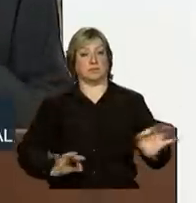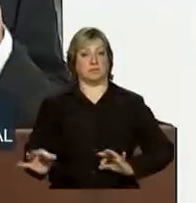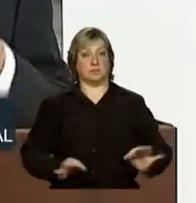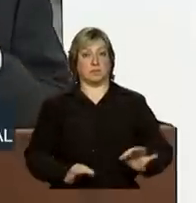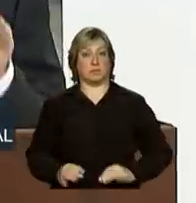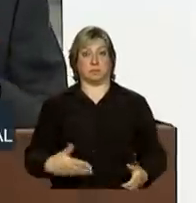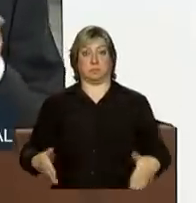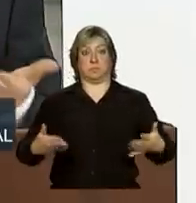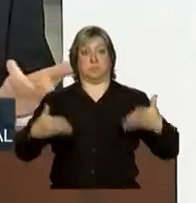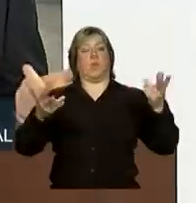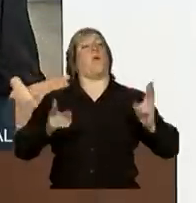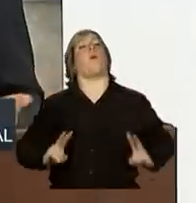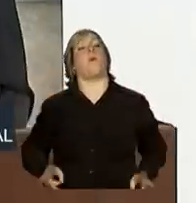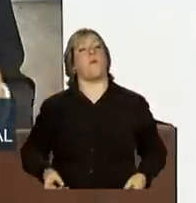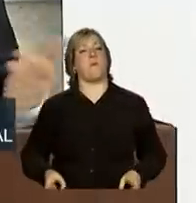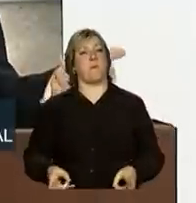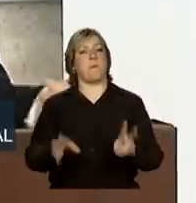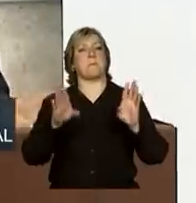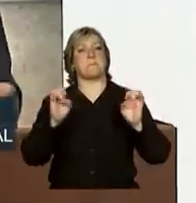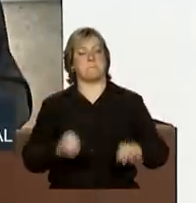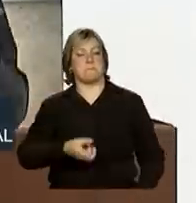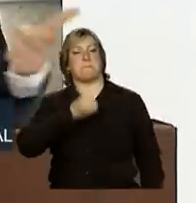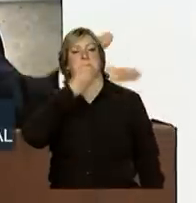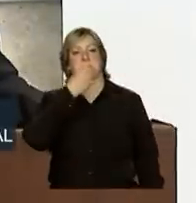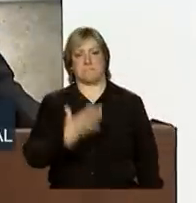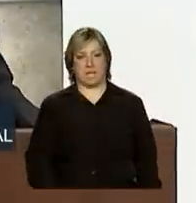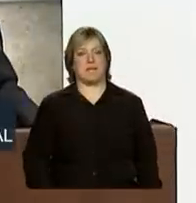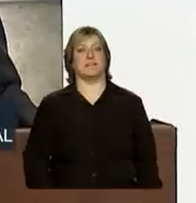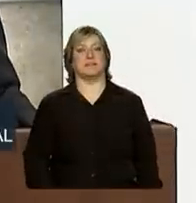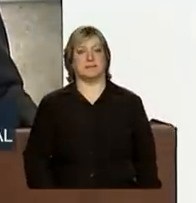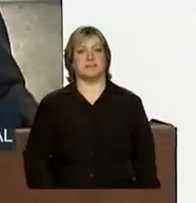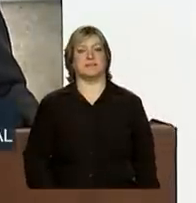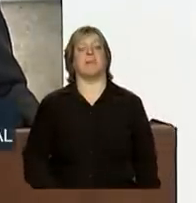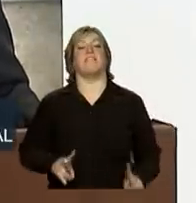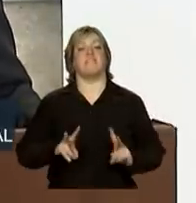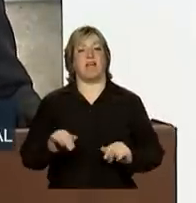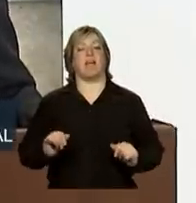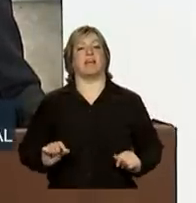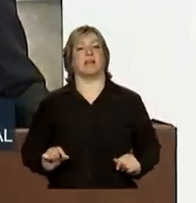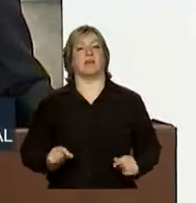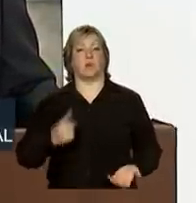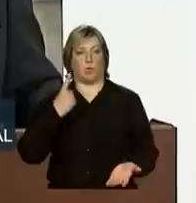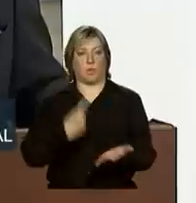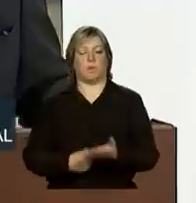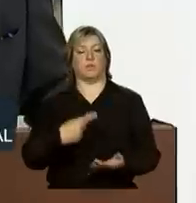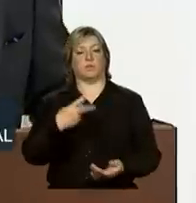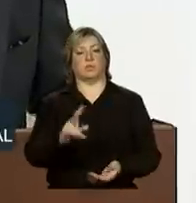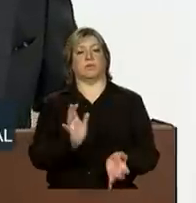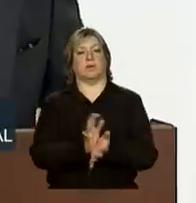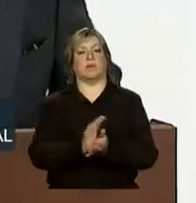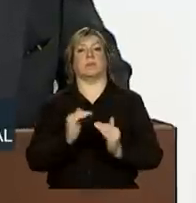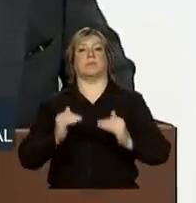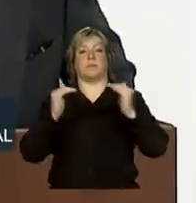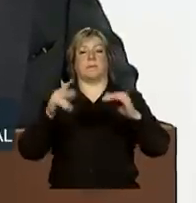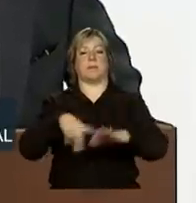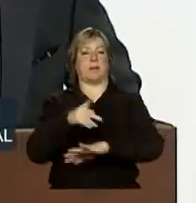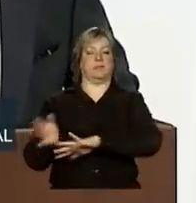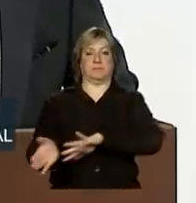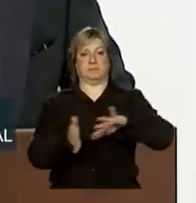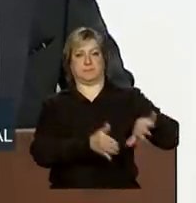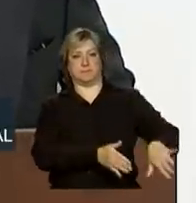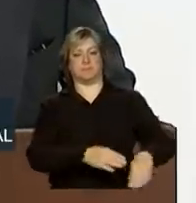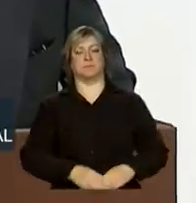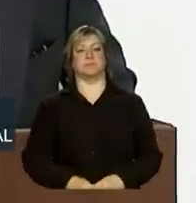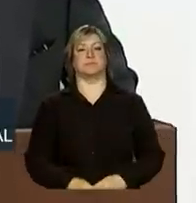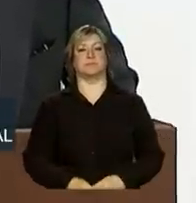brasileira, continua sendo estimulado e vai cumprir a sua parte no crescimento do país. Passamos adiante.